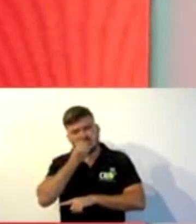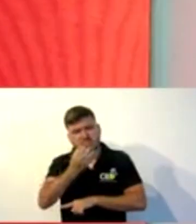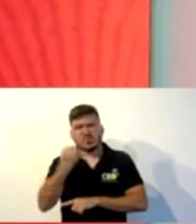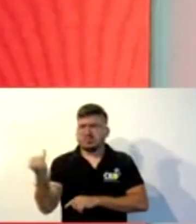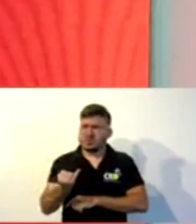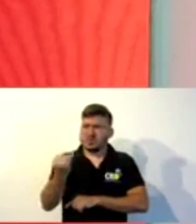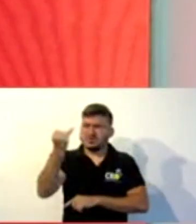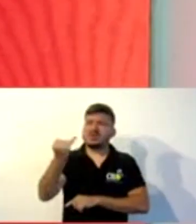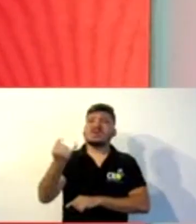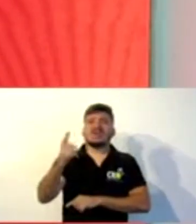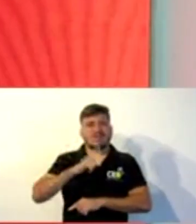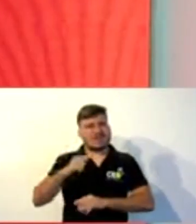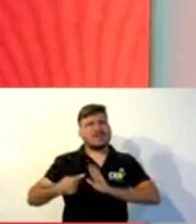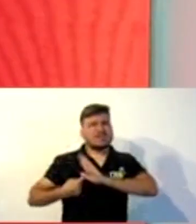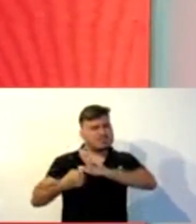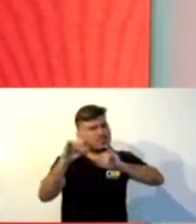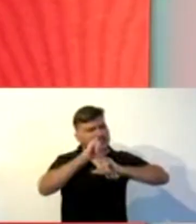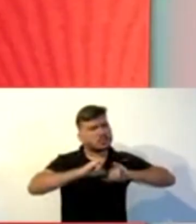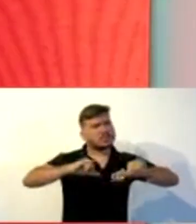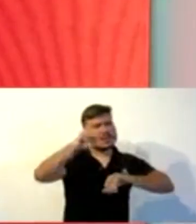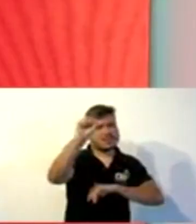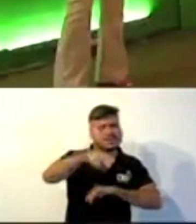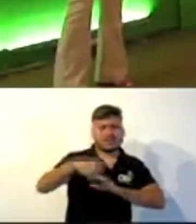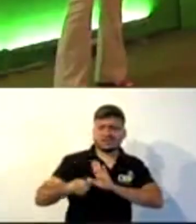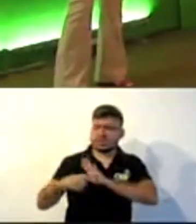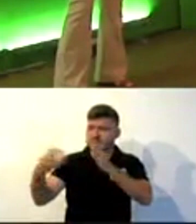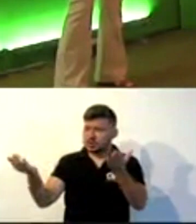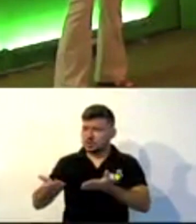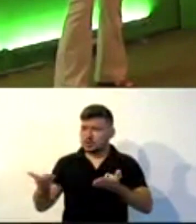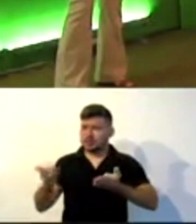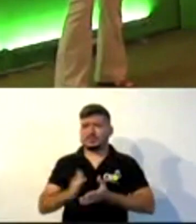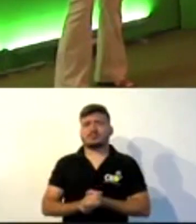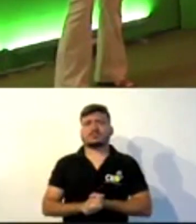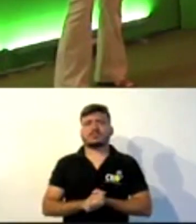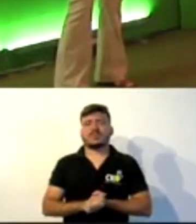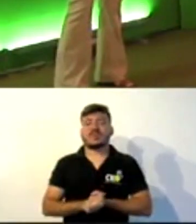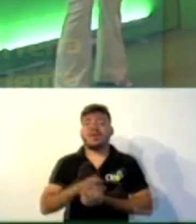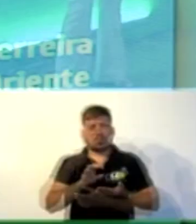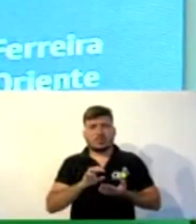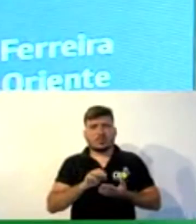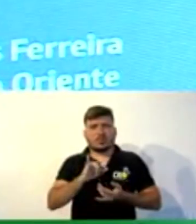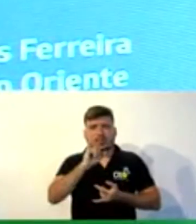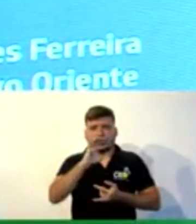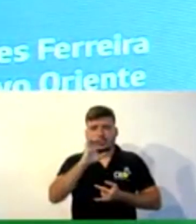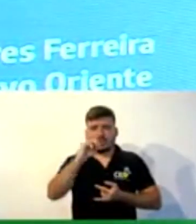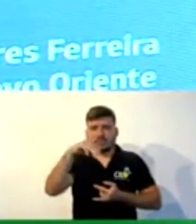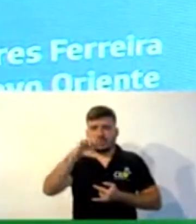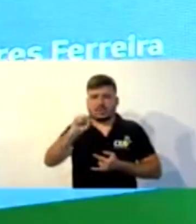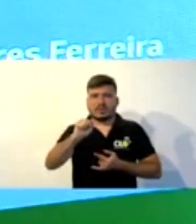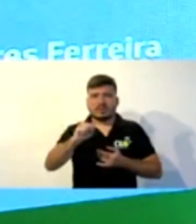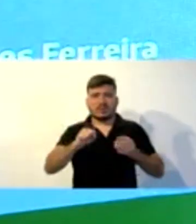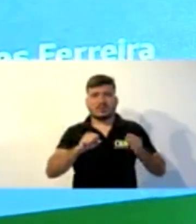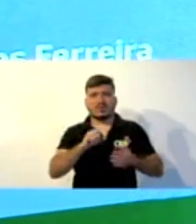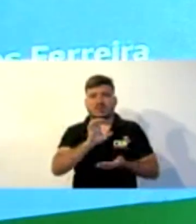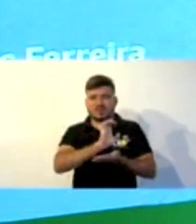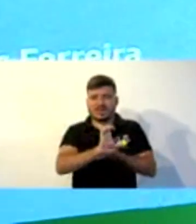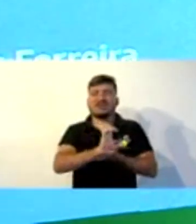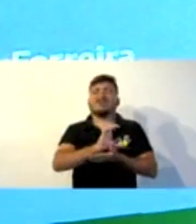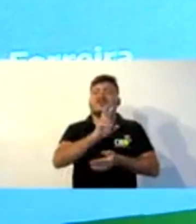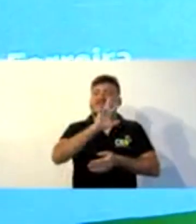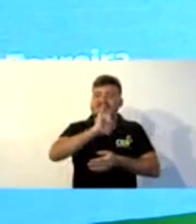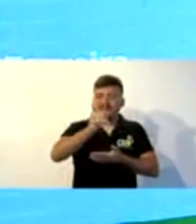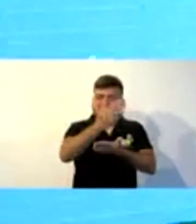etapa do ensino fundamental, conquistando a melhor evolução do Brasil no IDEB. Durante a apresentação, o